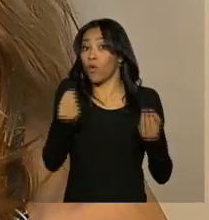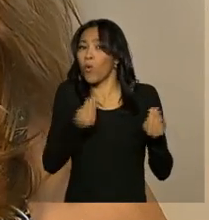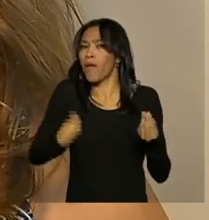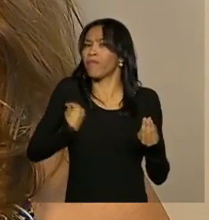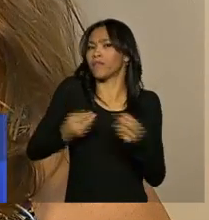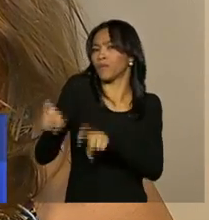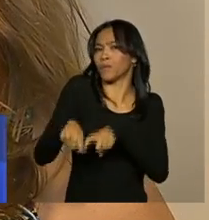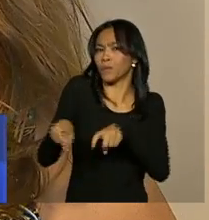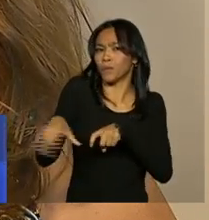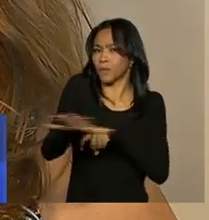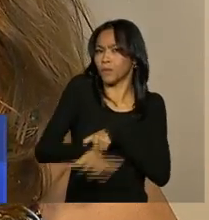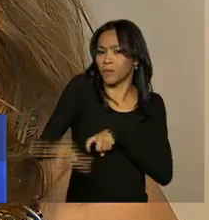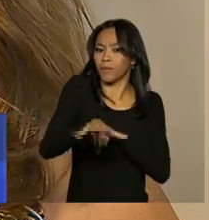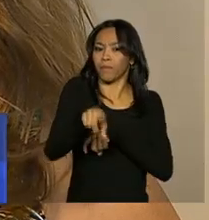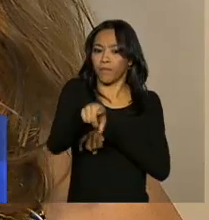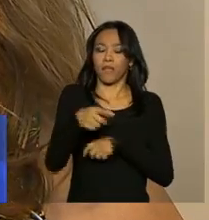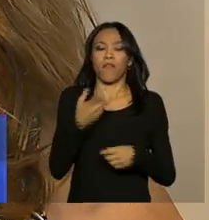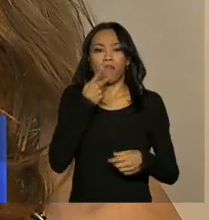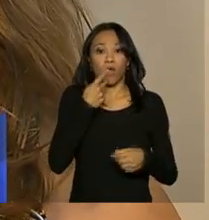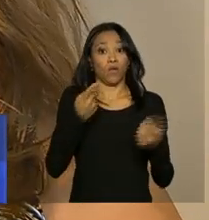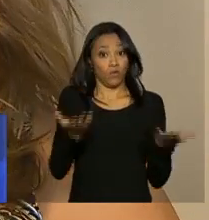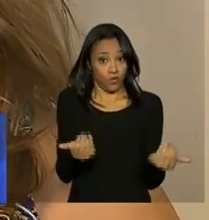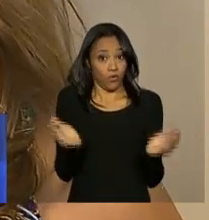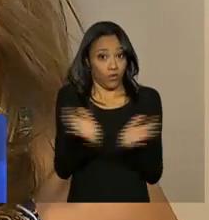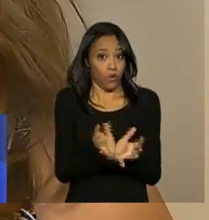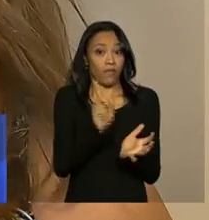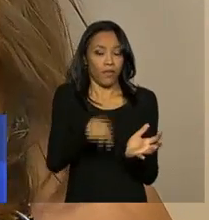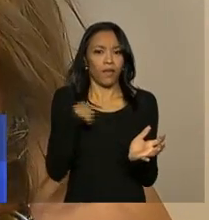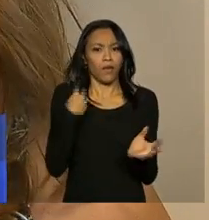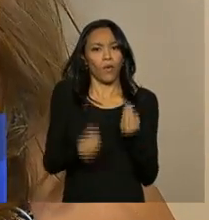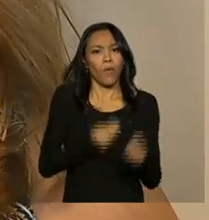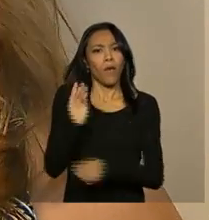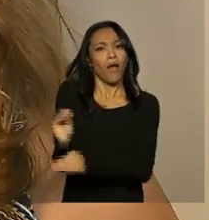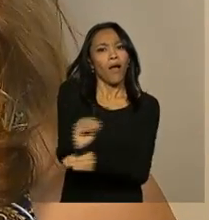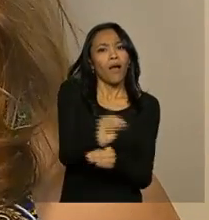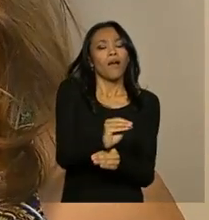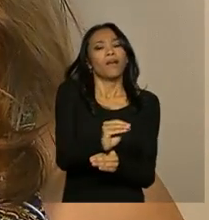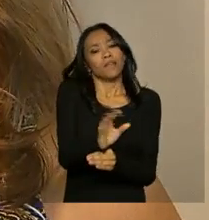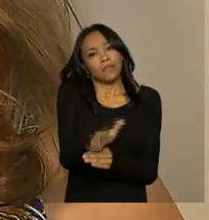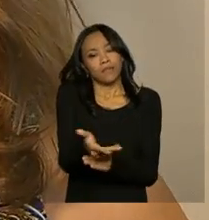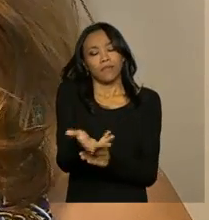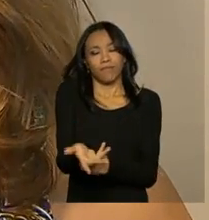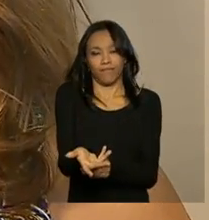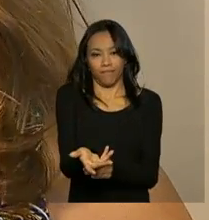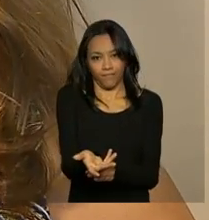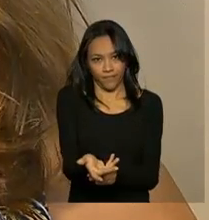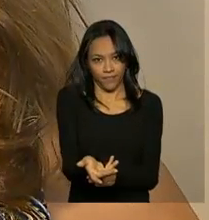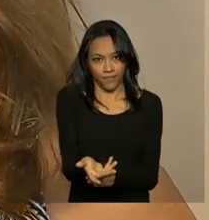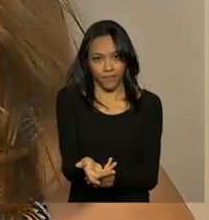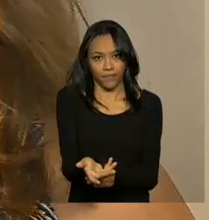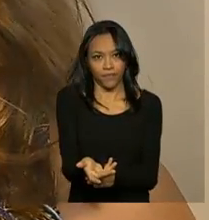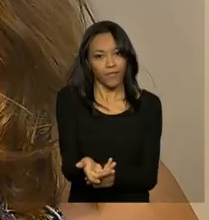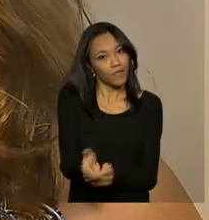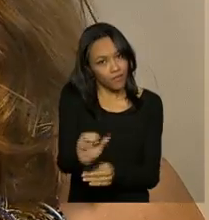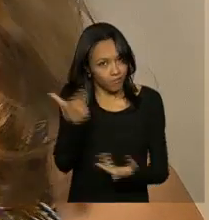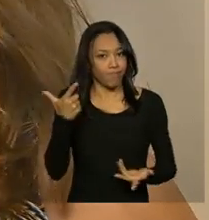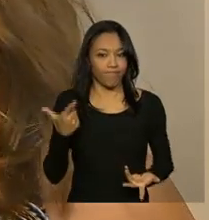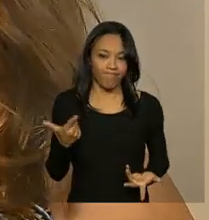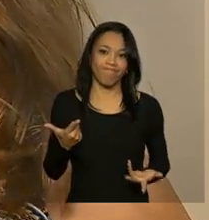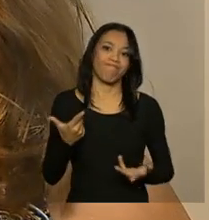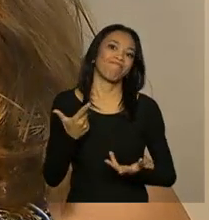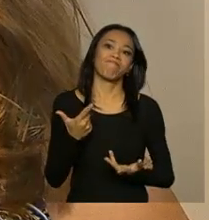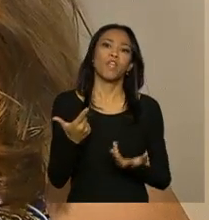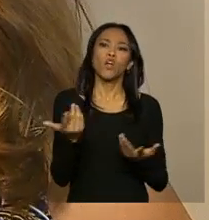juventude tem especificidades que precisam ser tratadas durante o serviço de ATER. Então, nada mais lógico do que